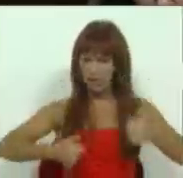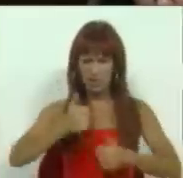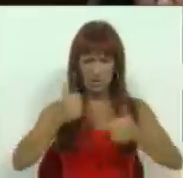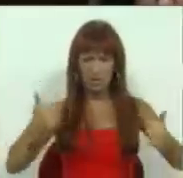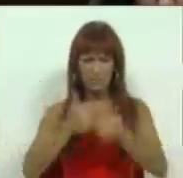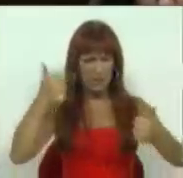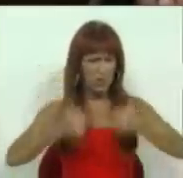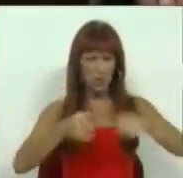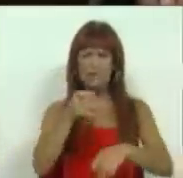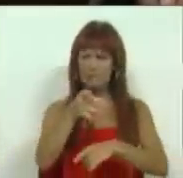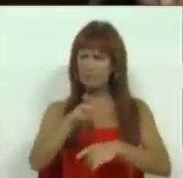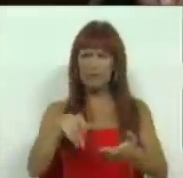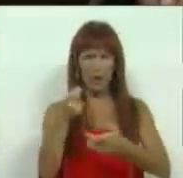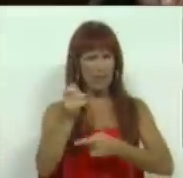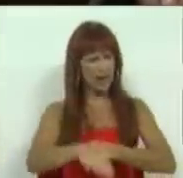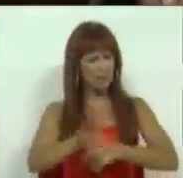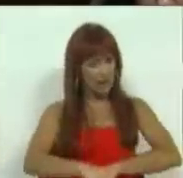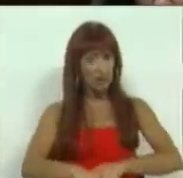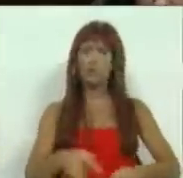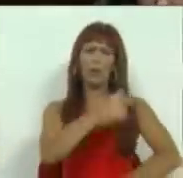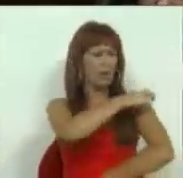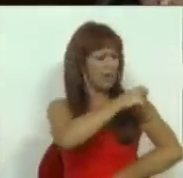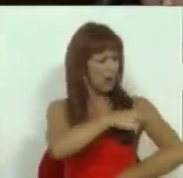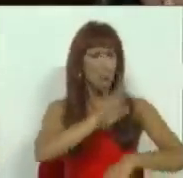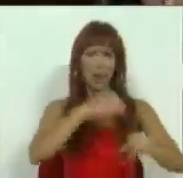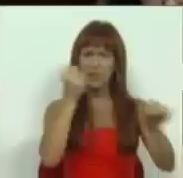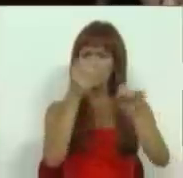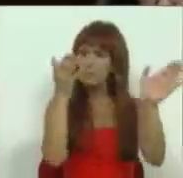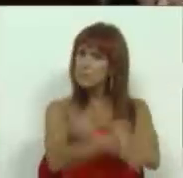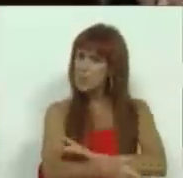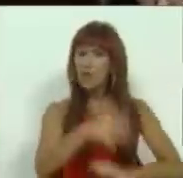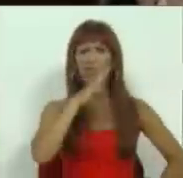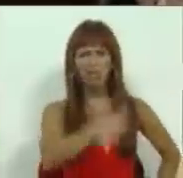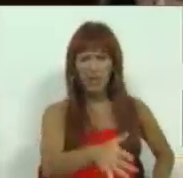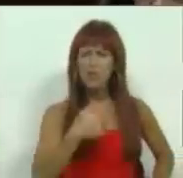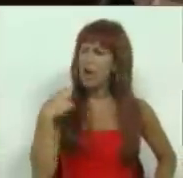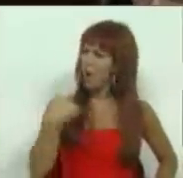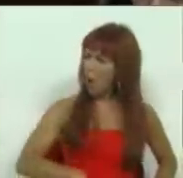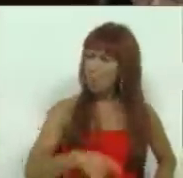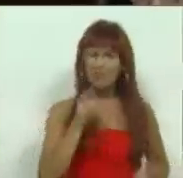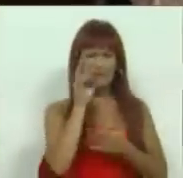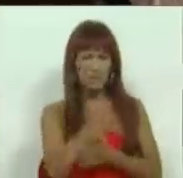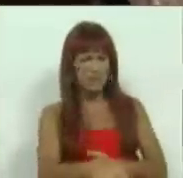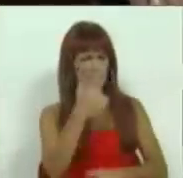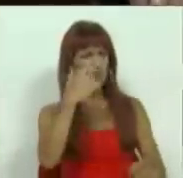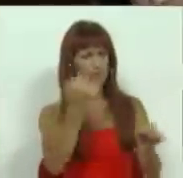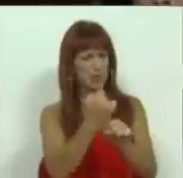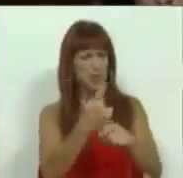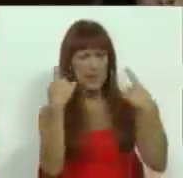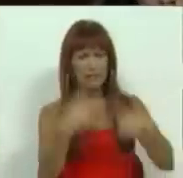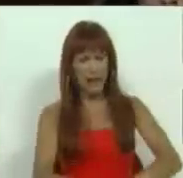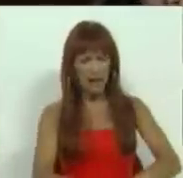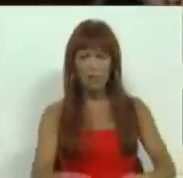que se torna os despedimentos mais baratos, em nome do emprego que se diz que se têm que despedir trabalhadores,